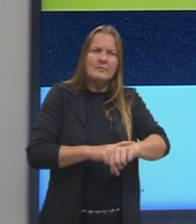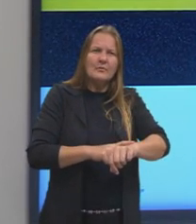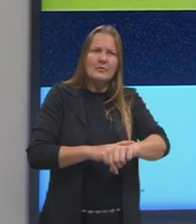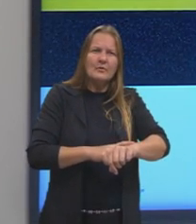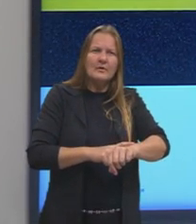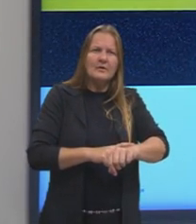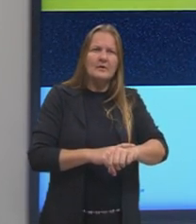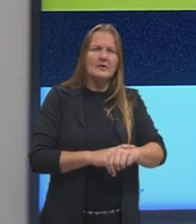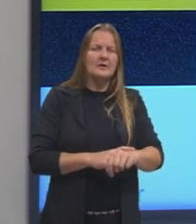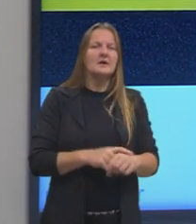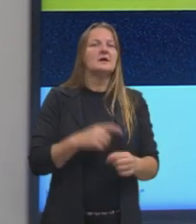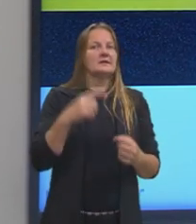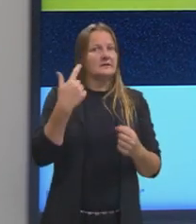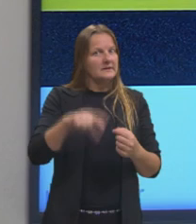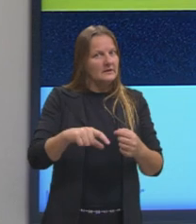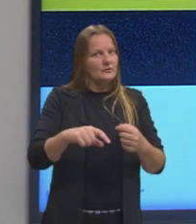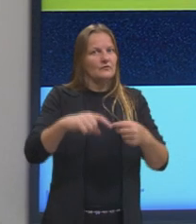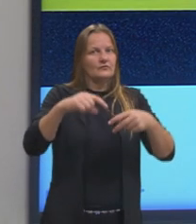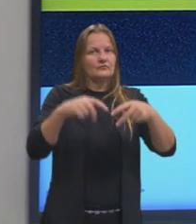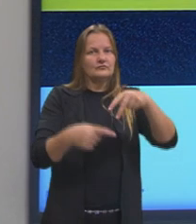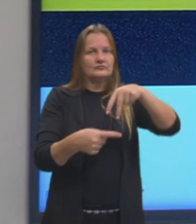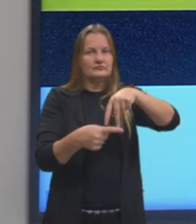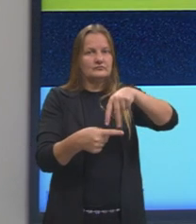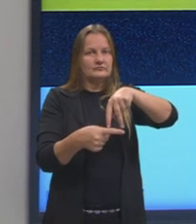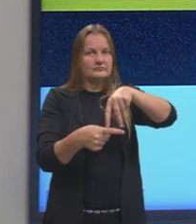novo, o delta vai aparecer, que é esse triângulo.